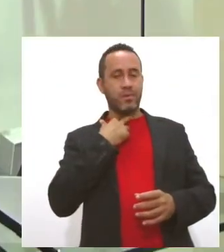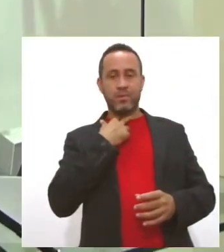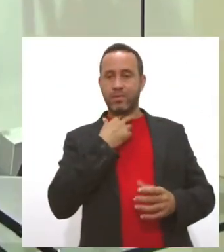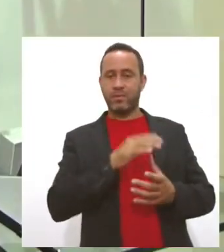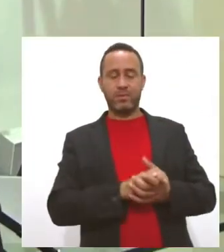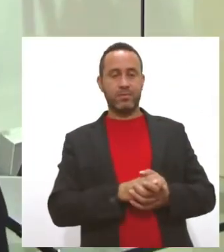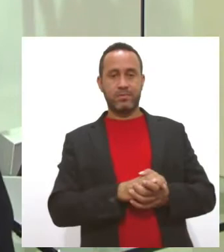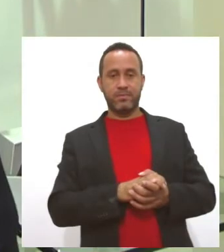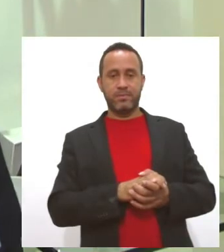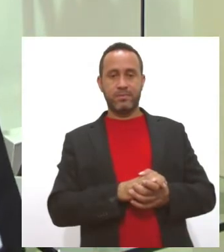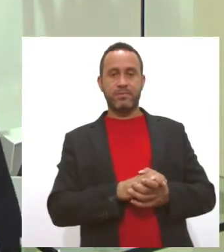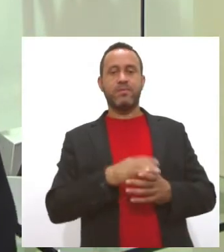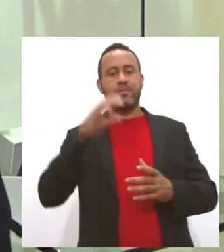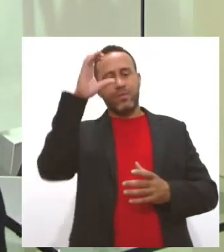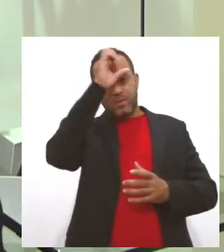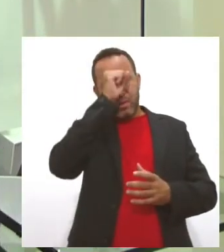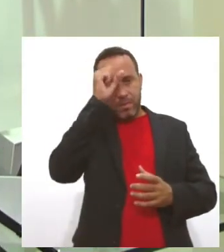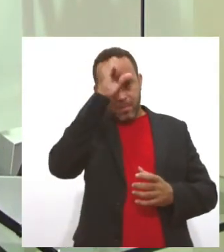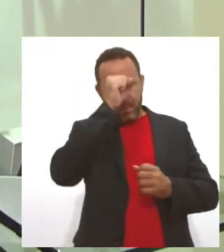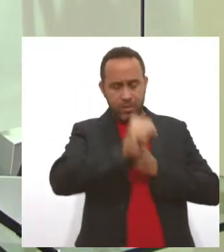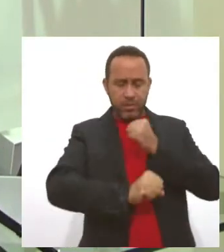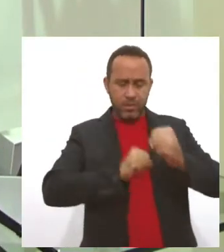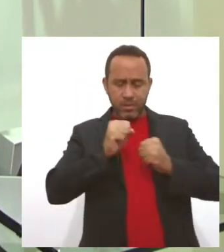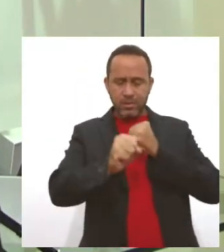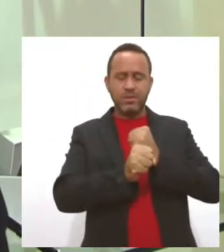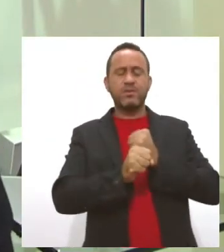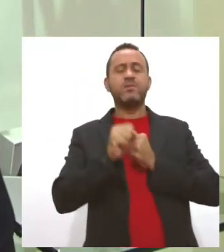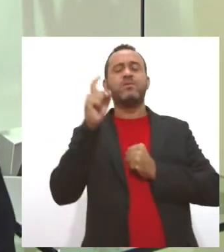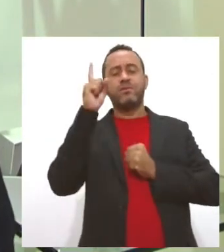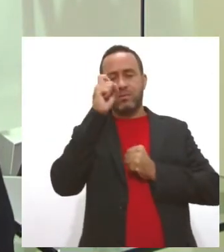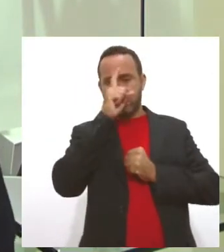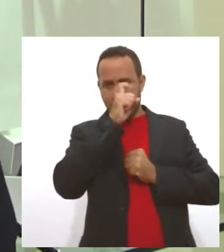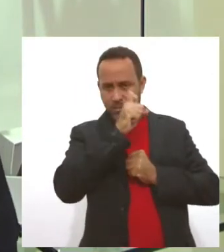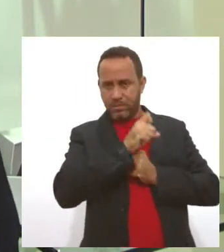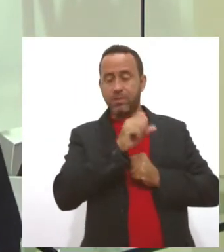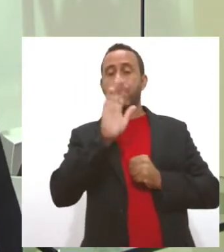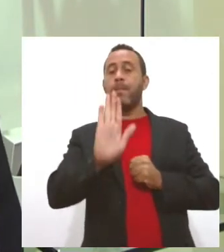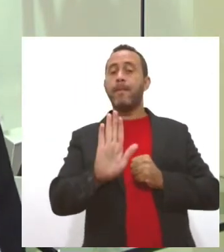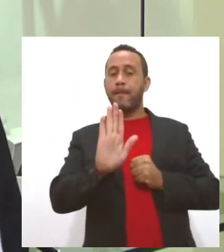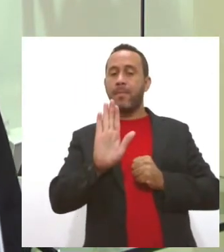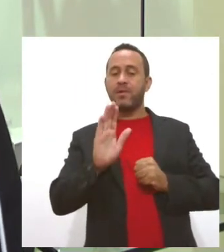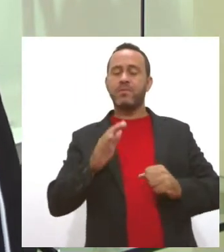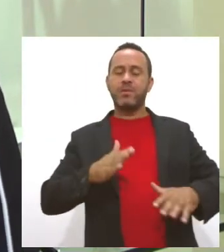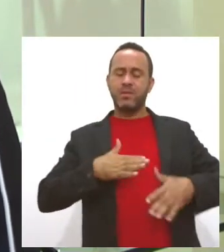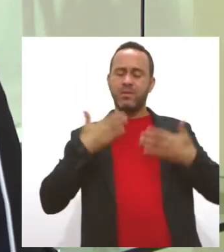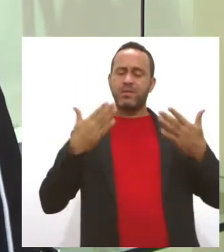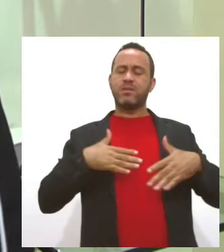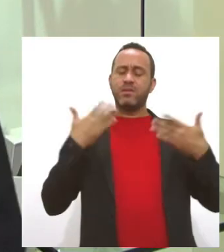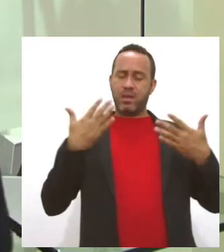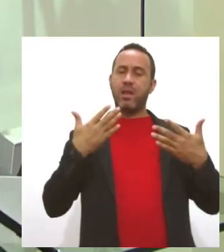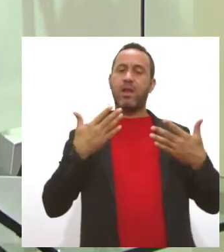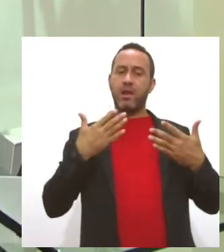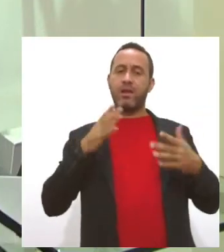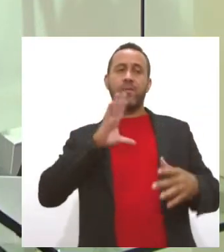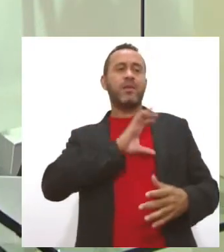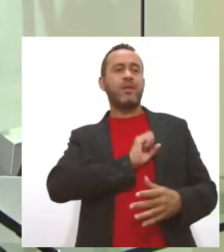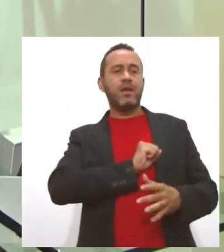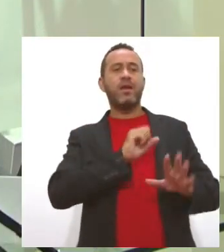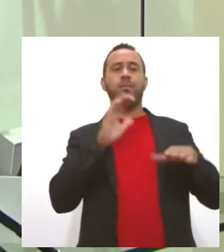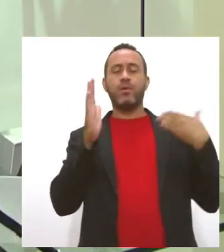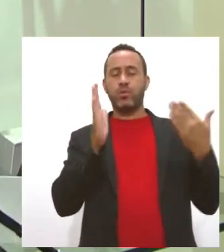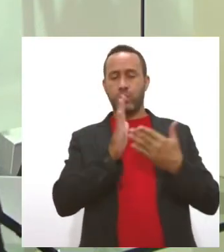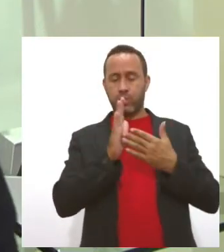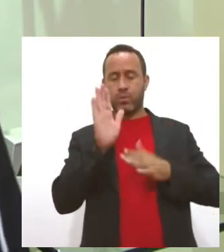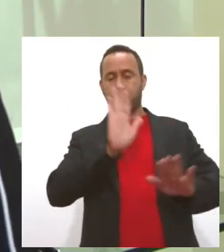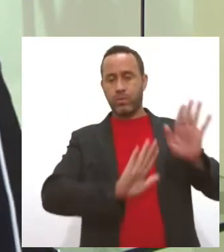Foi um ano de muito aprendizado, a gente passou por muita coisa, então mais um motivo para a gente estar reunido com quem a gente ama, tomando todos os cuidados